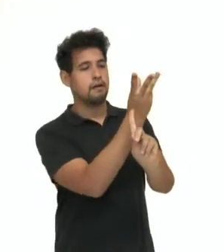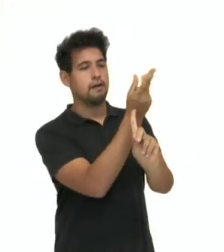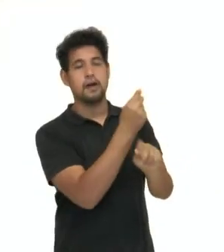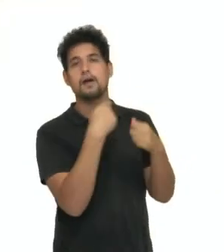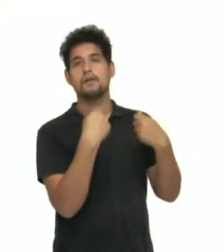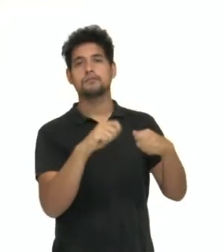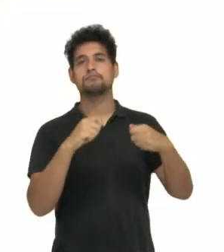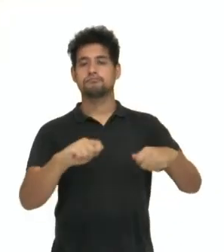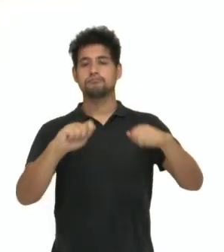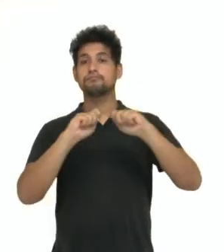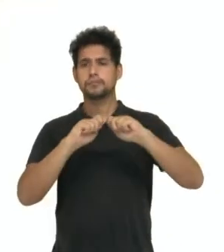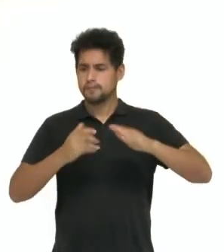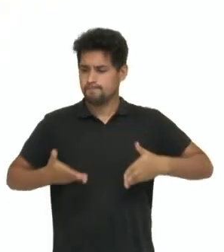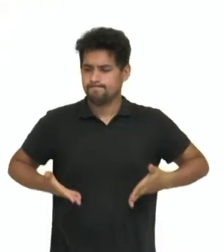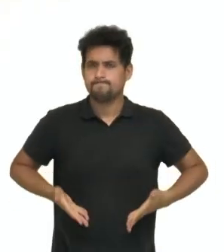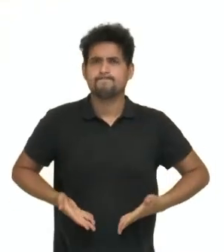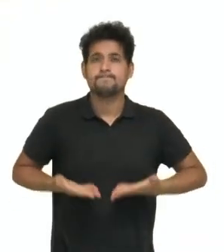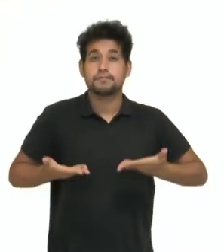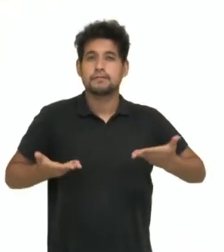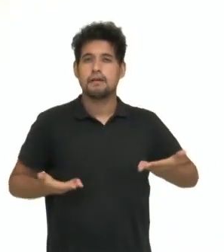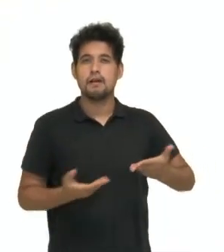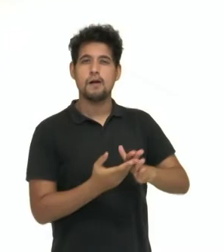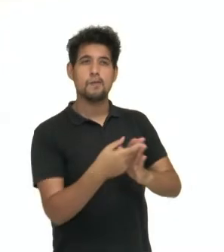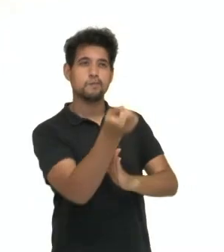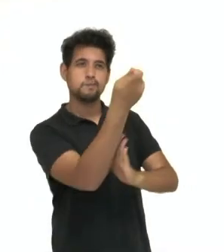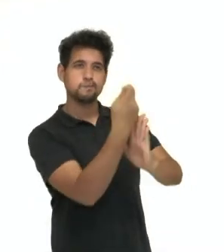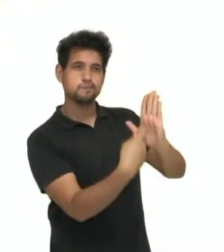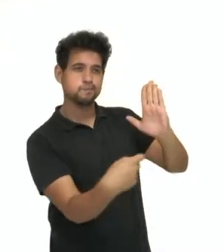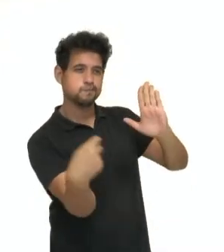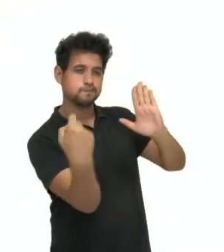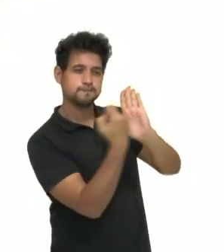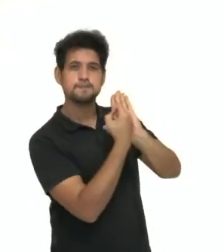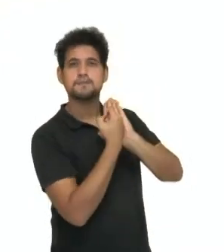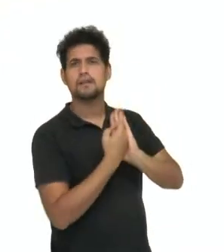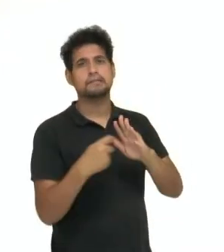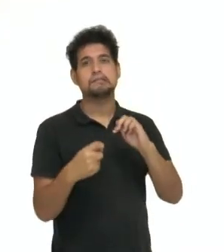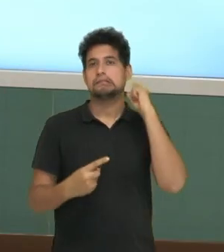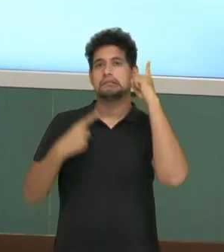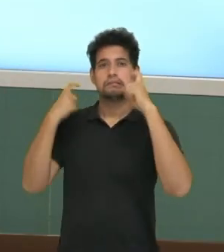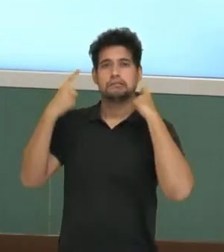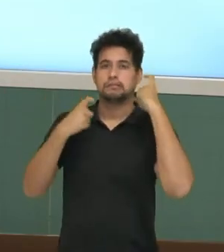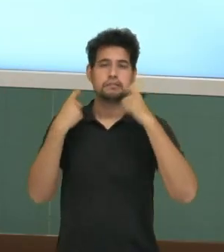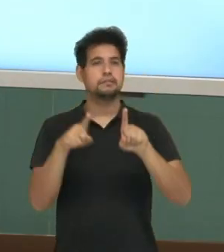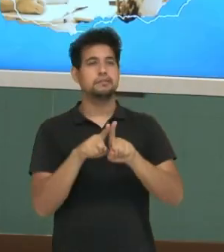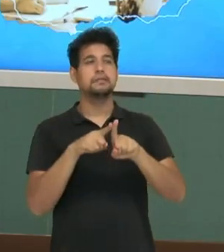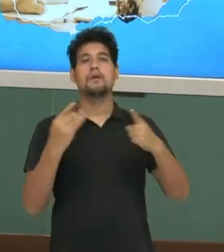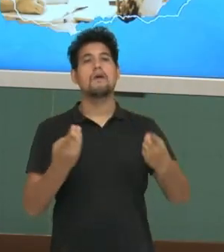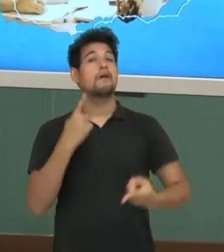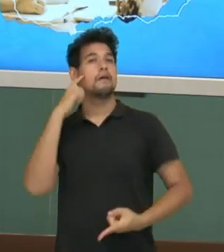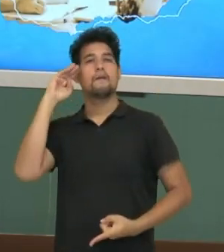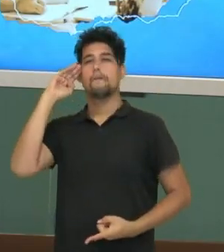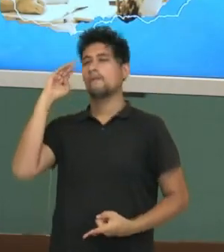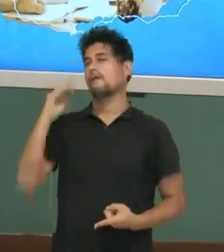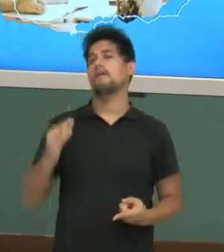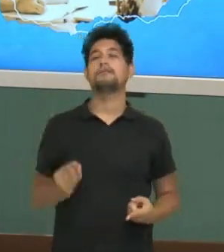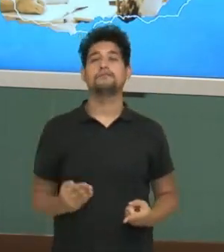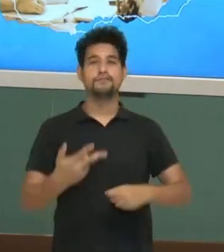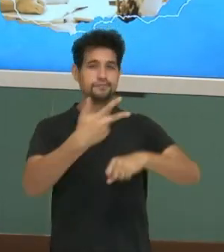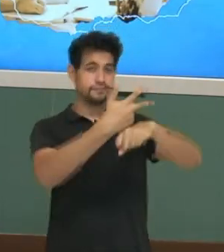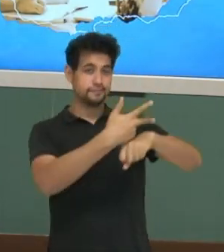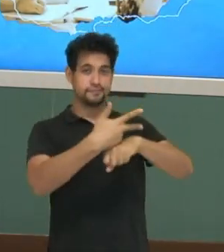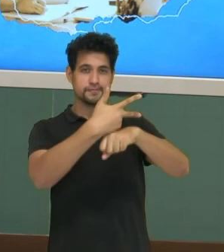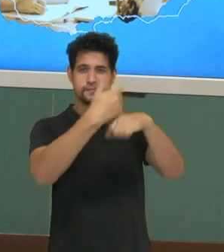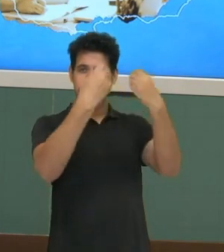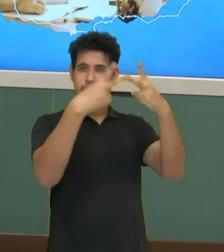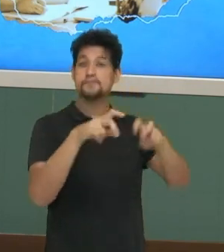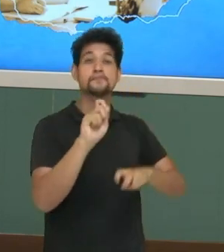-se levar pelo impulso, registrando tudo o que lhe vier à mente, sem se preocupar com a lógica. Nesse vídeo,